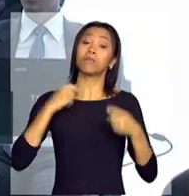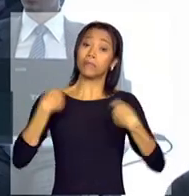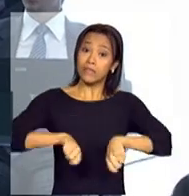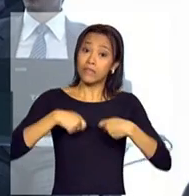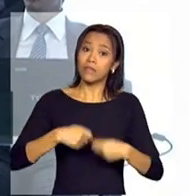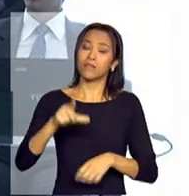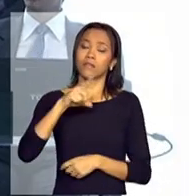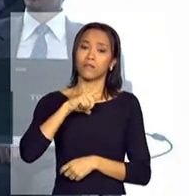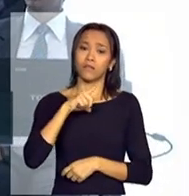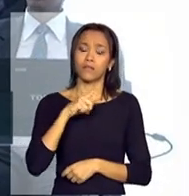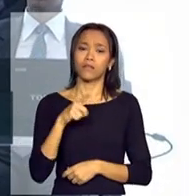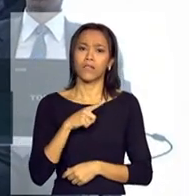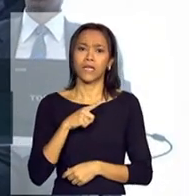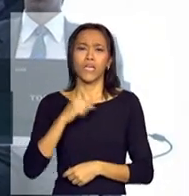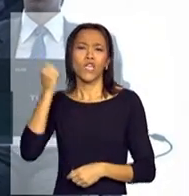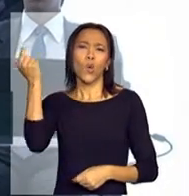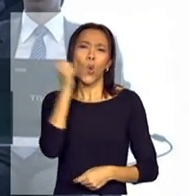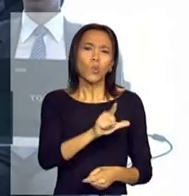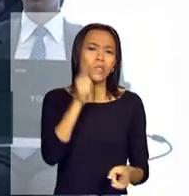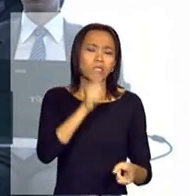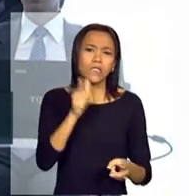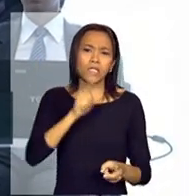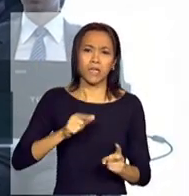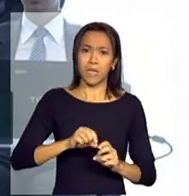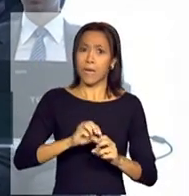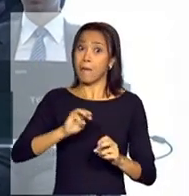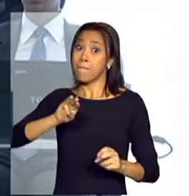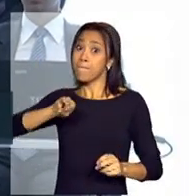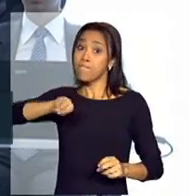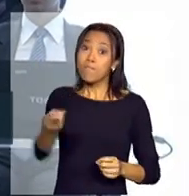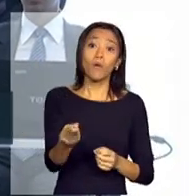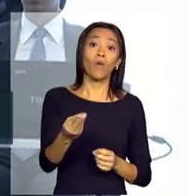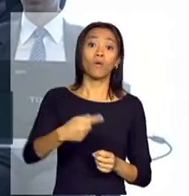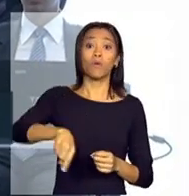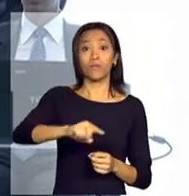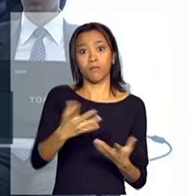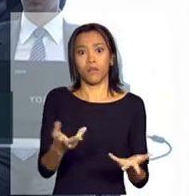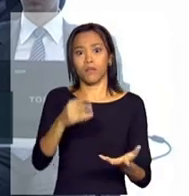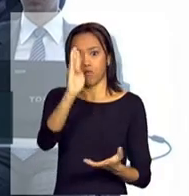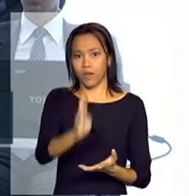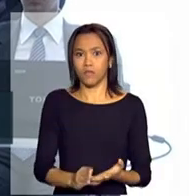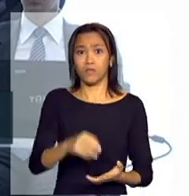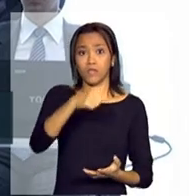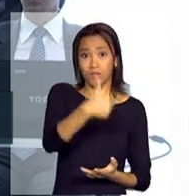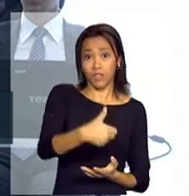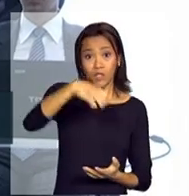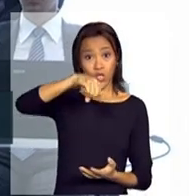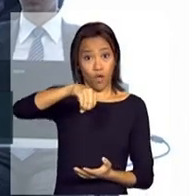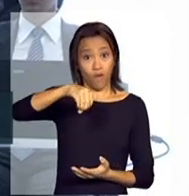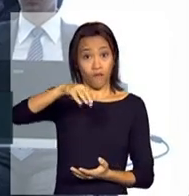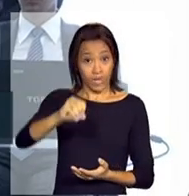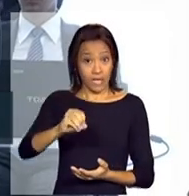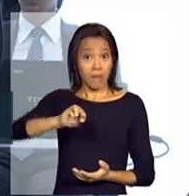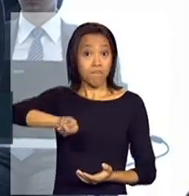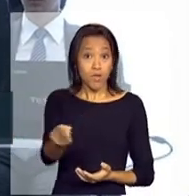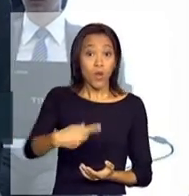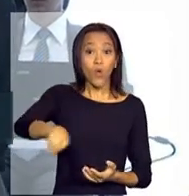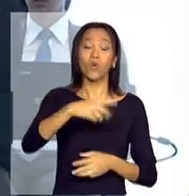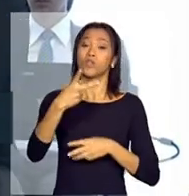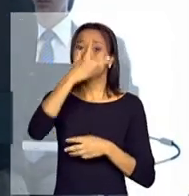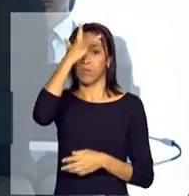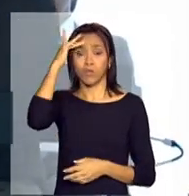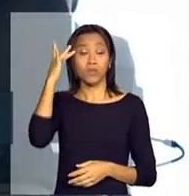escala e atingir milhões, mais ainda no Brasil, que é um país de 190 milhões de brasileiros, onde parcela da